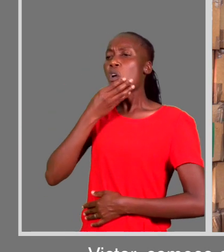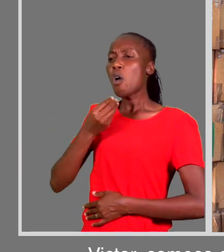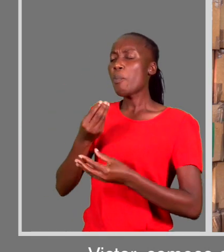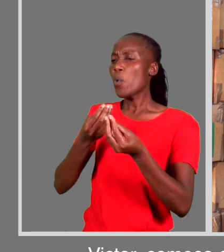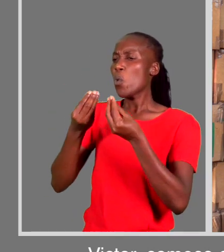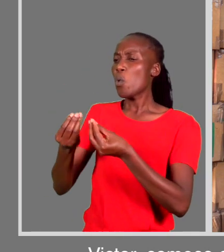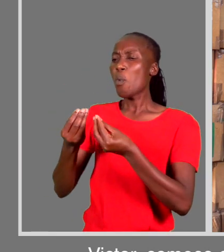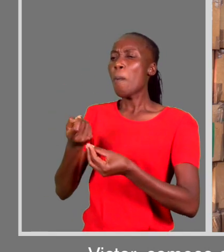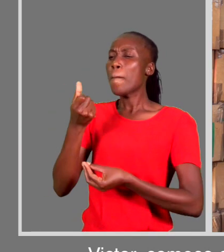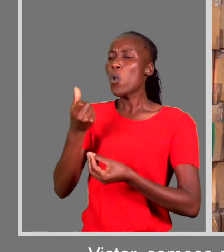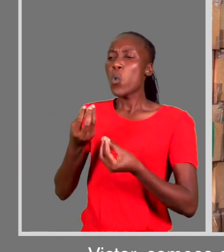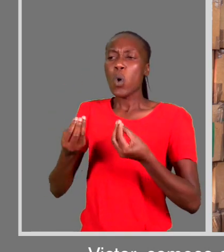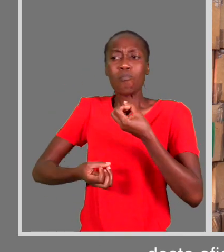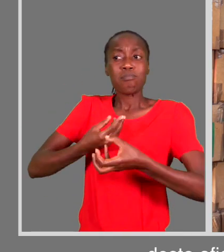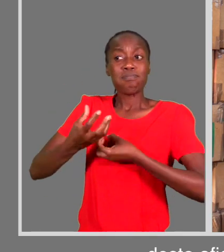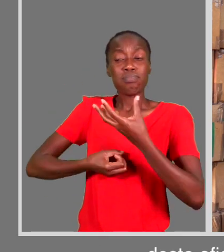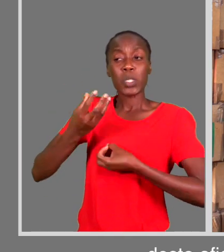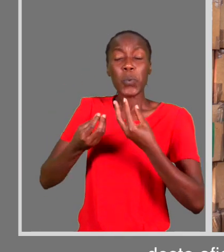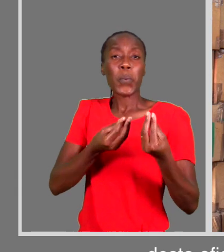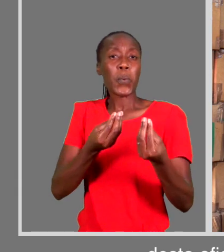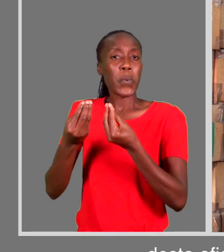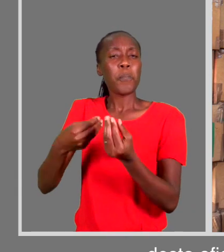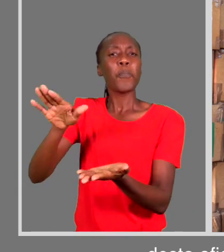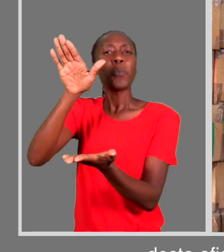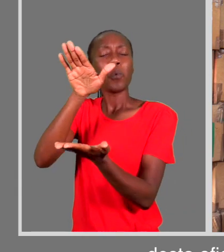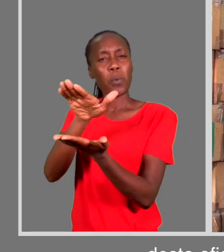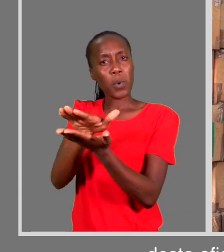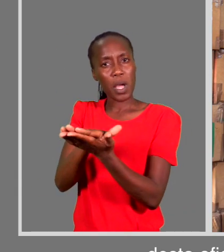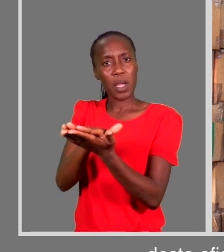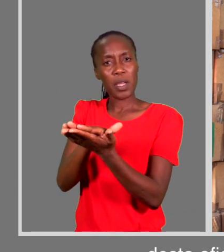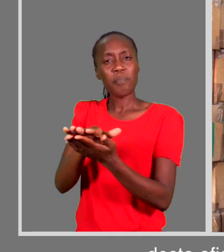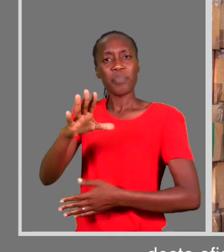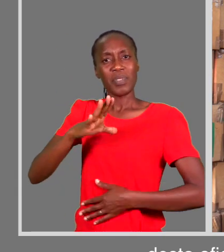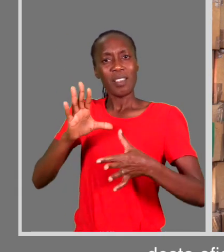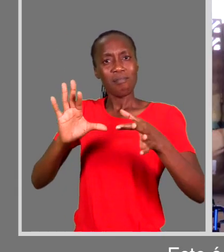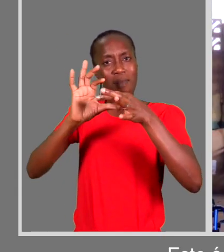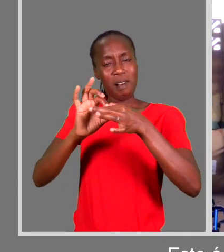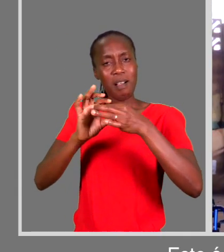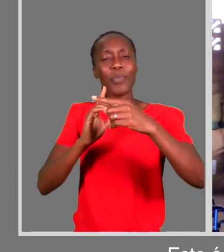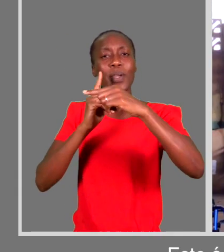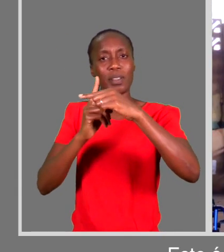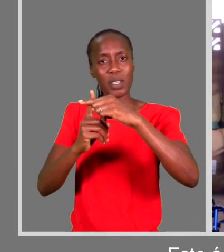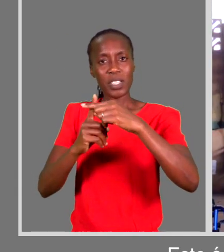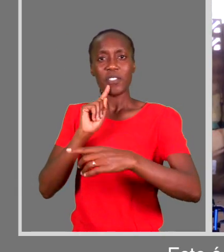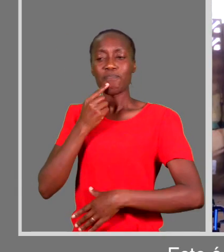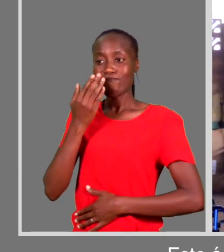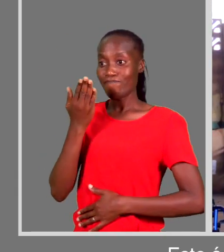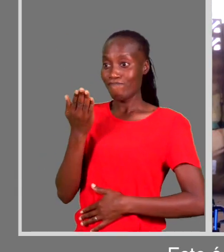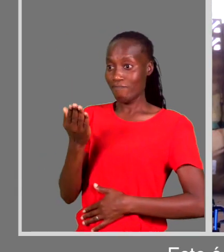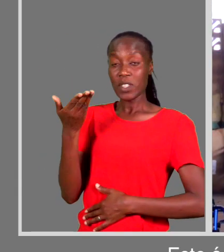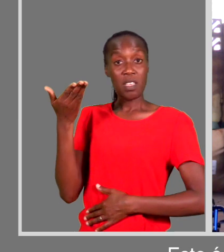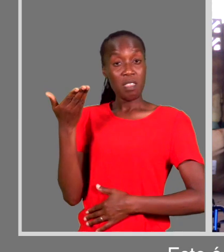fala um pouco do historial desta oficina que é pertencente a uma igreja. Este é um ministério